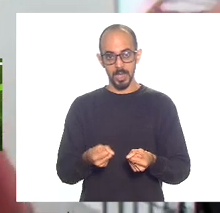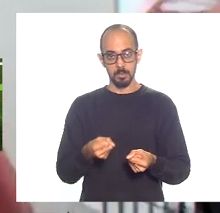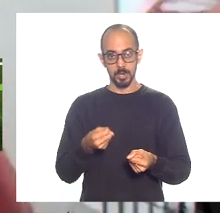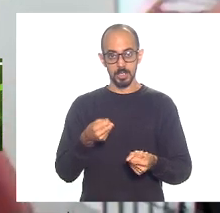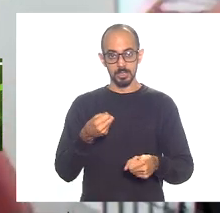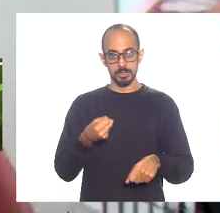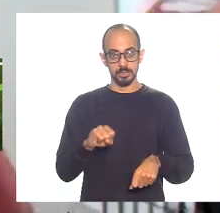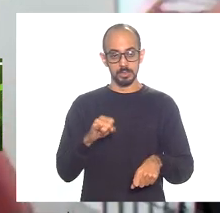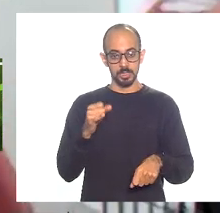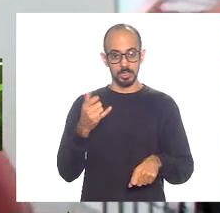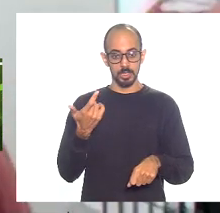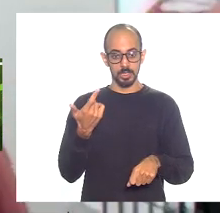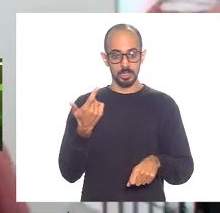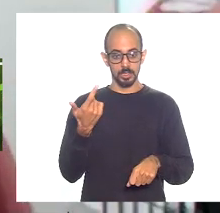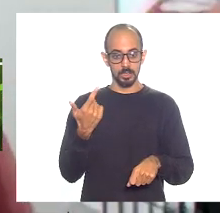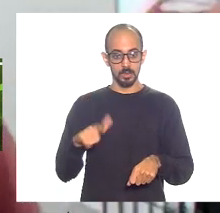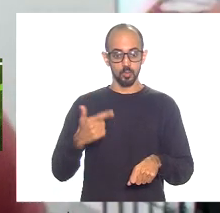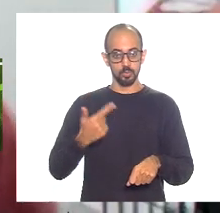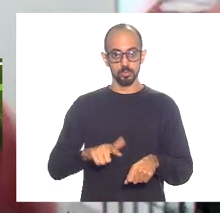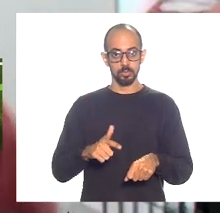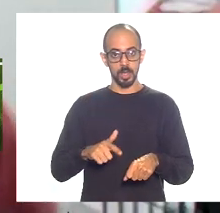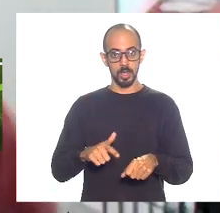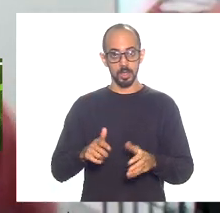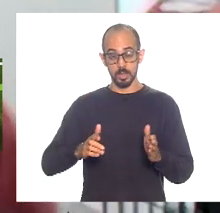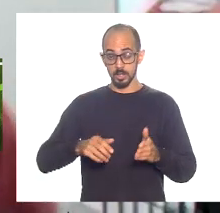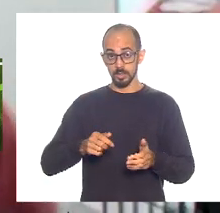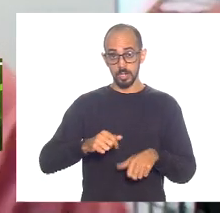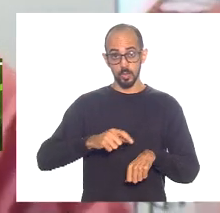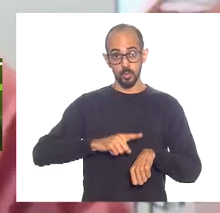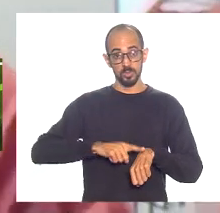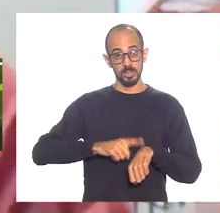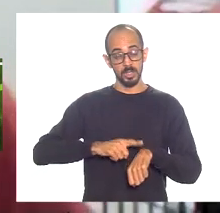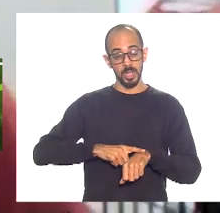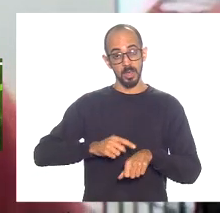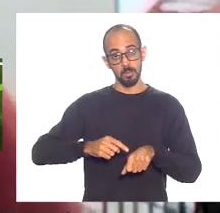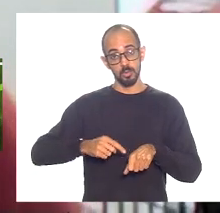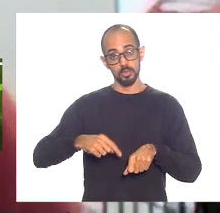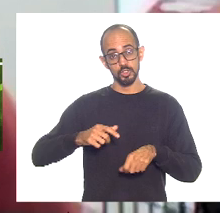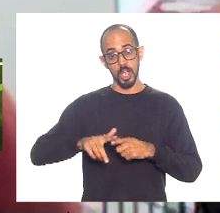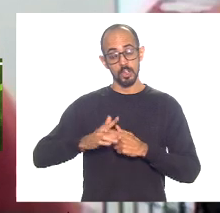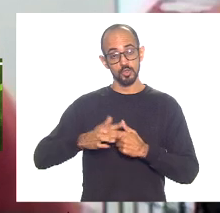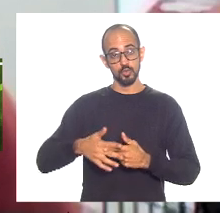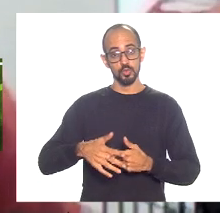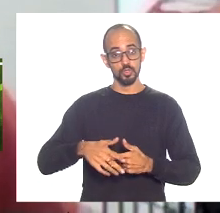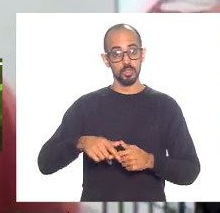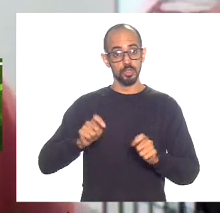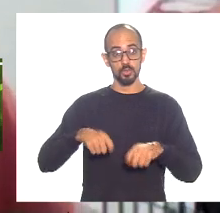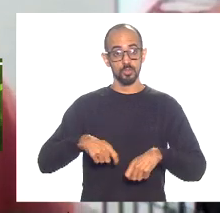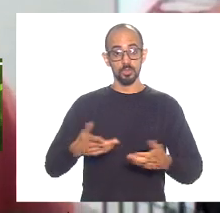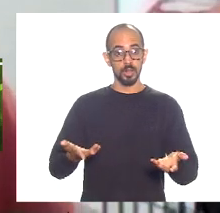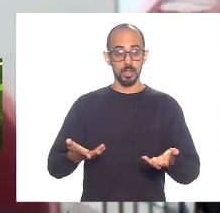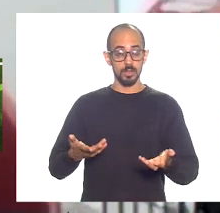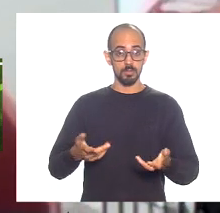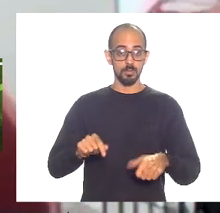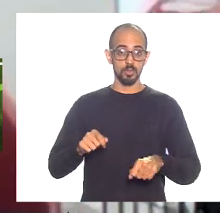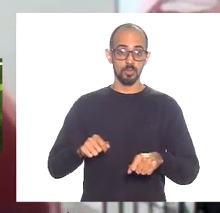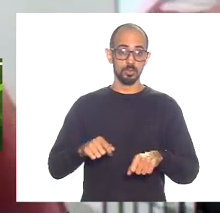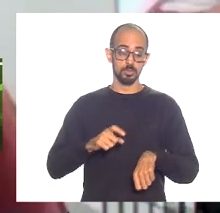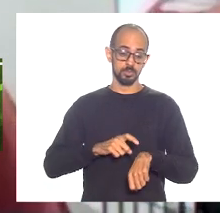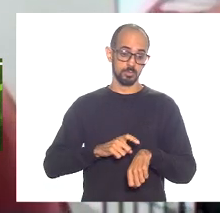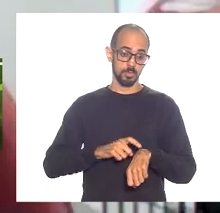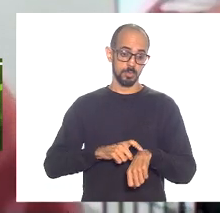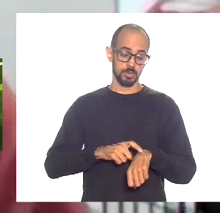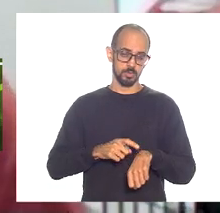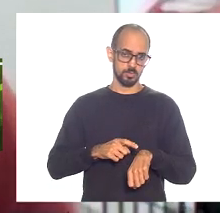a compreensão de que a gente já vem de um longo período de ajuste que não podemos mais ser asfixiados regime nos termos que foram colocados vossa